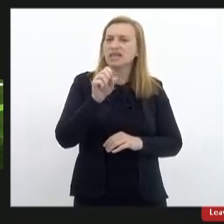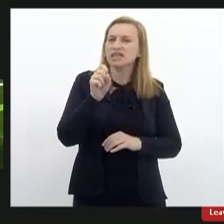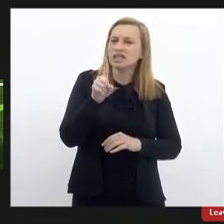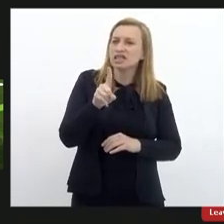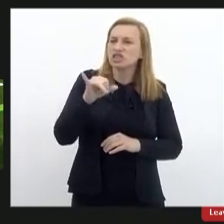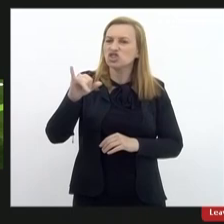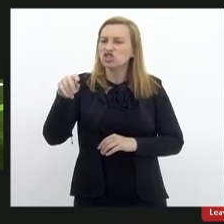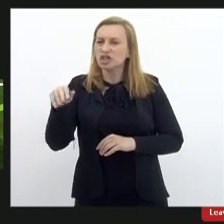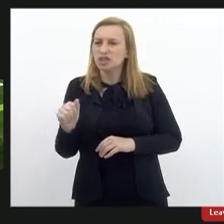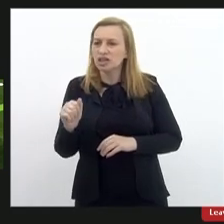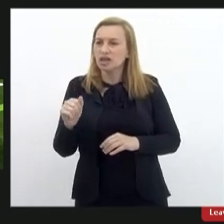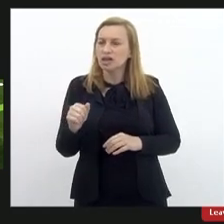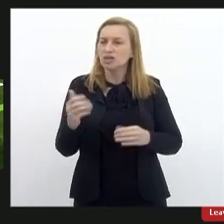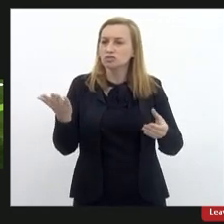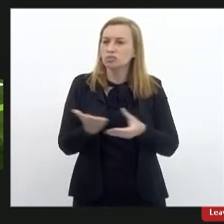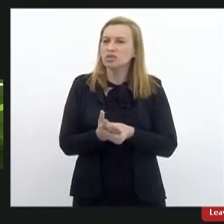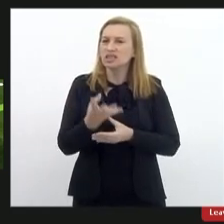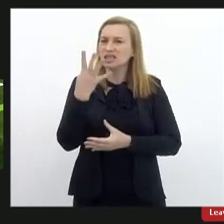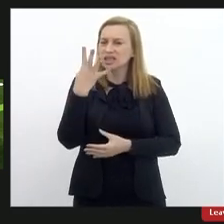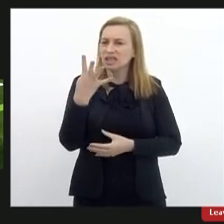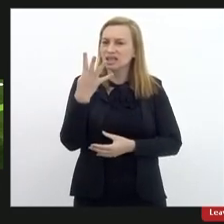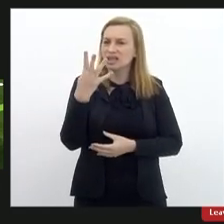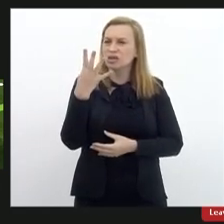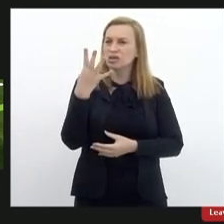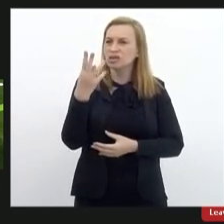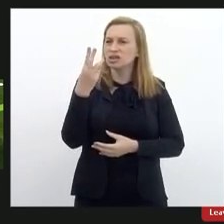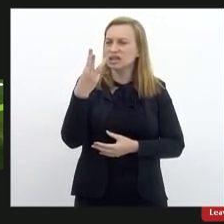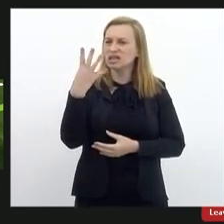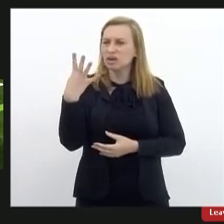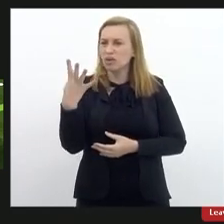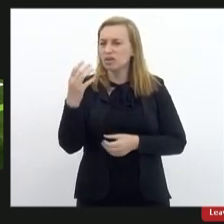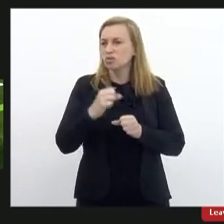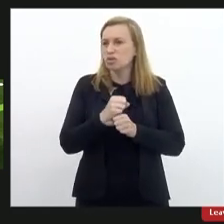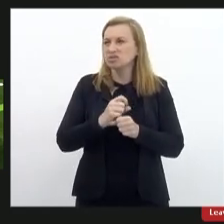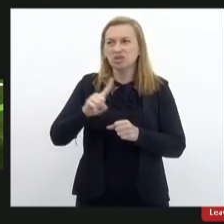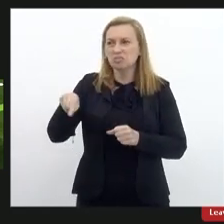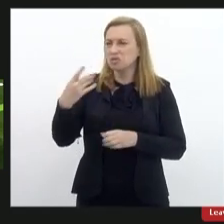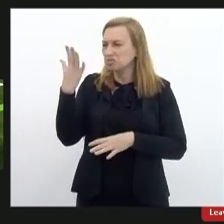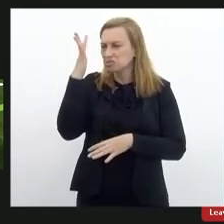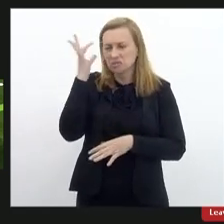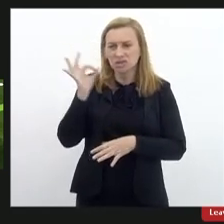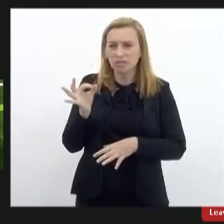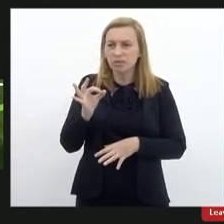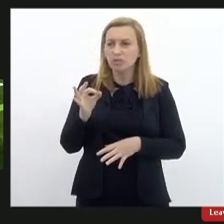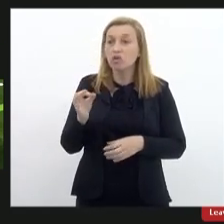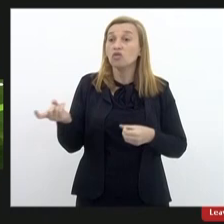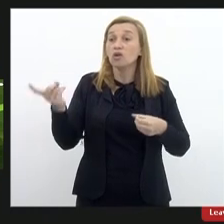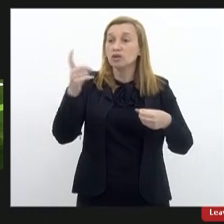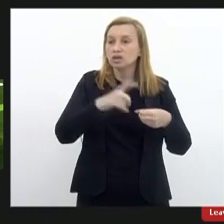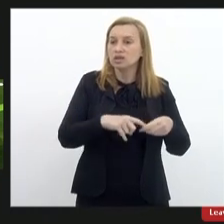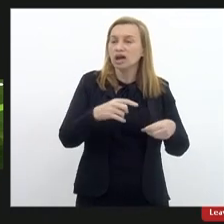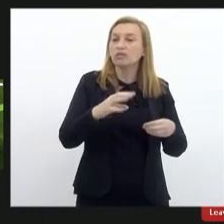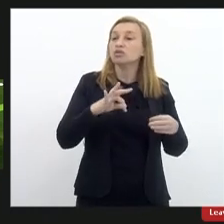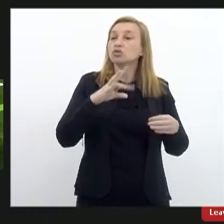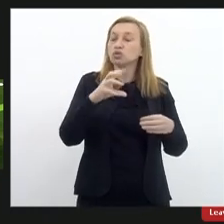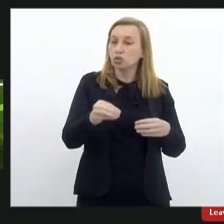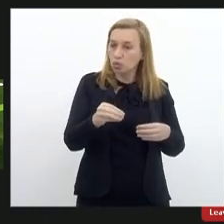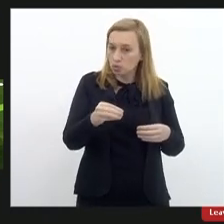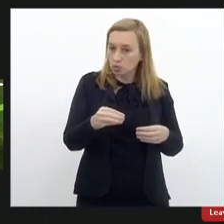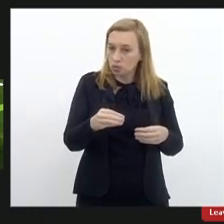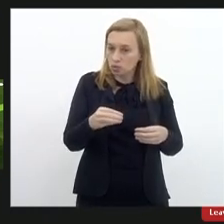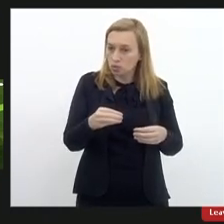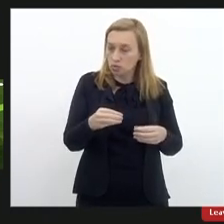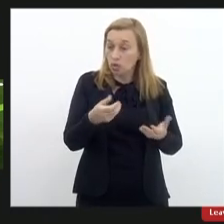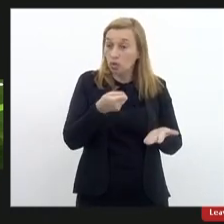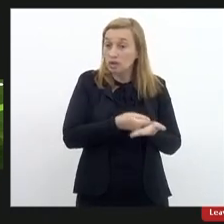processos ficaram de três a quatro anos lá. Depois, não sabemos porquê, eles voltaram todas para si com